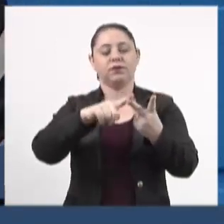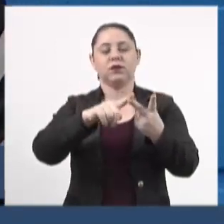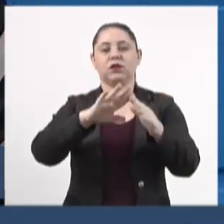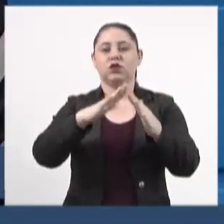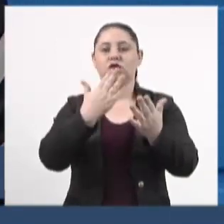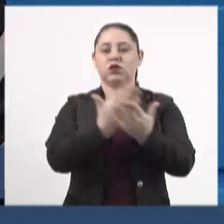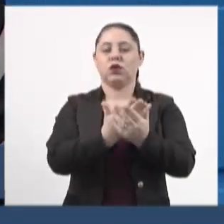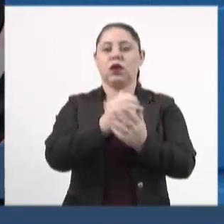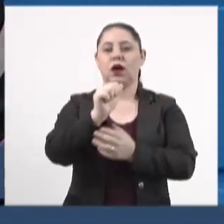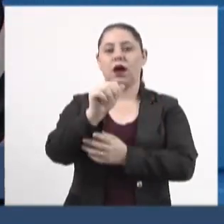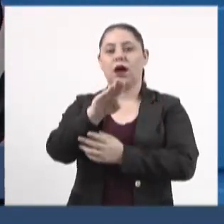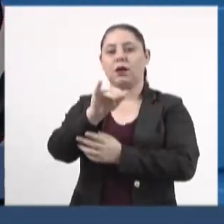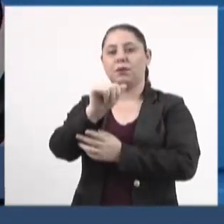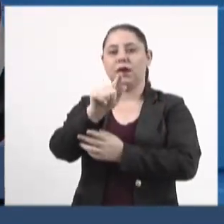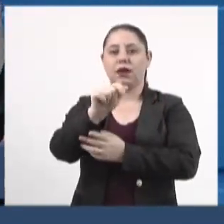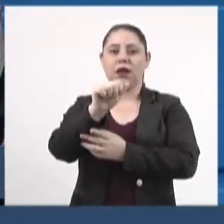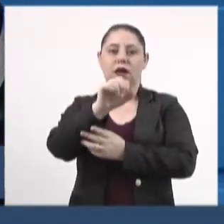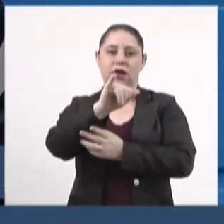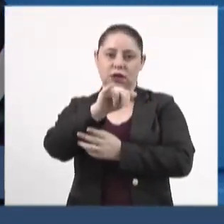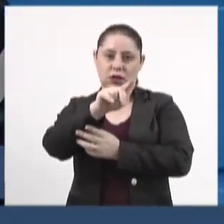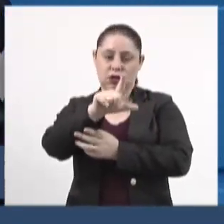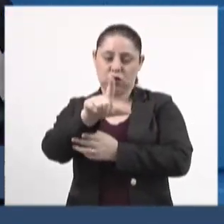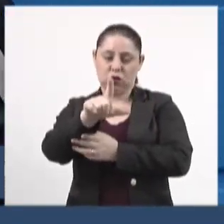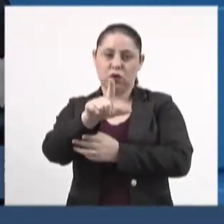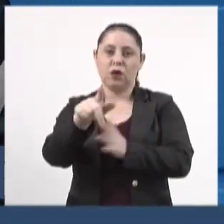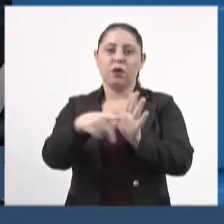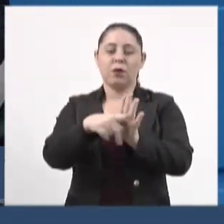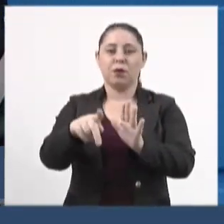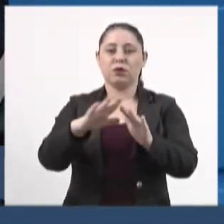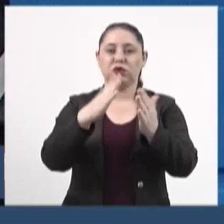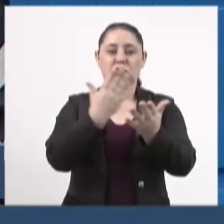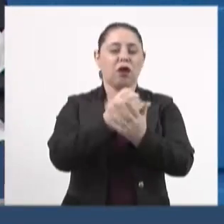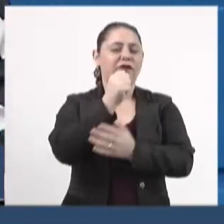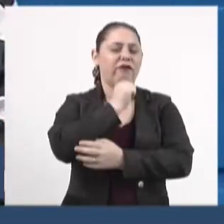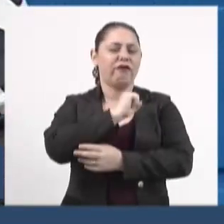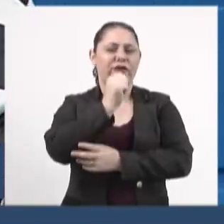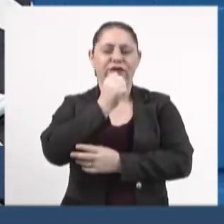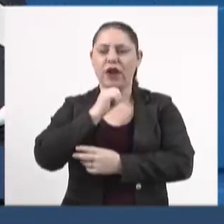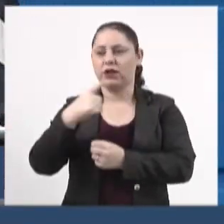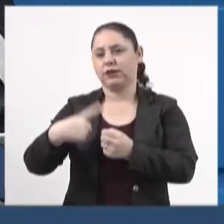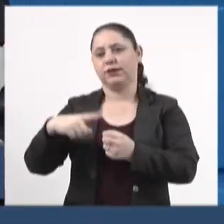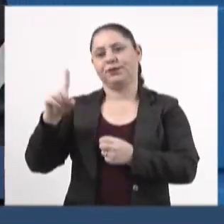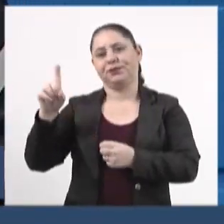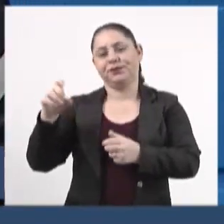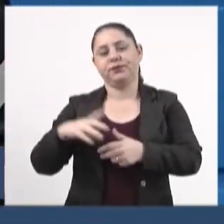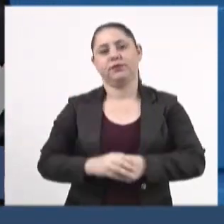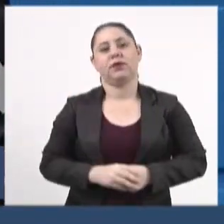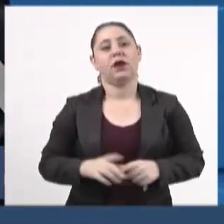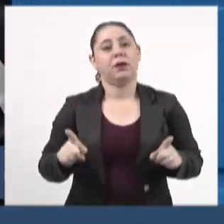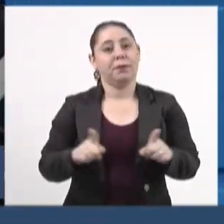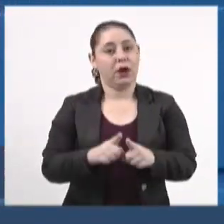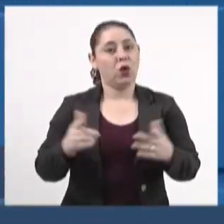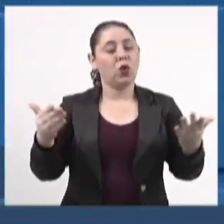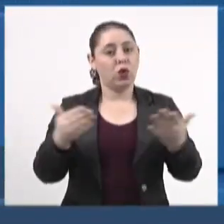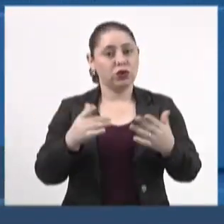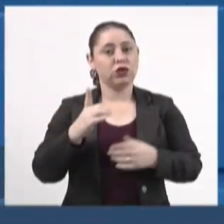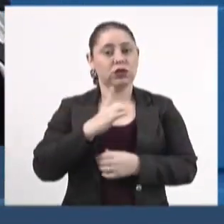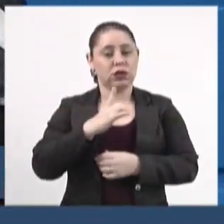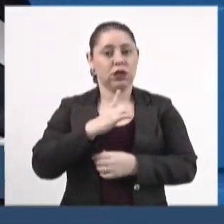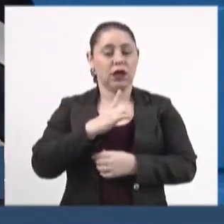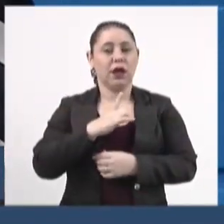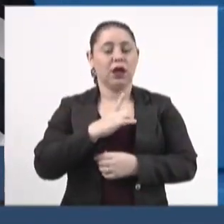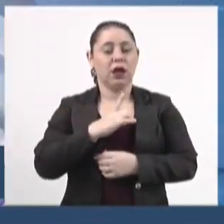escola Abigail Borralho. São duas escolas bastante antigas em Dourados, uma delas, inclusive, que hoje já oferta